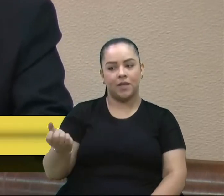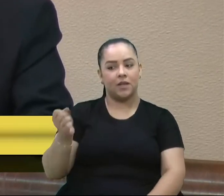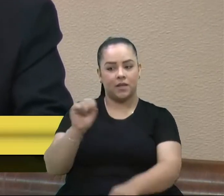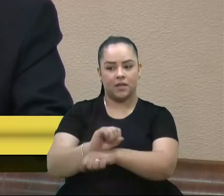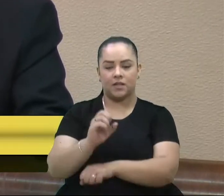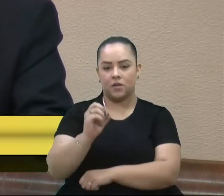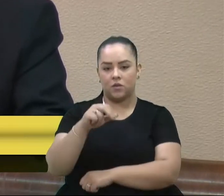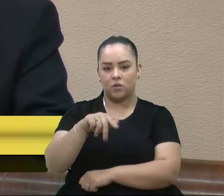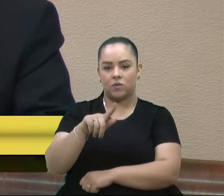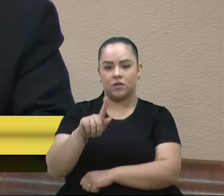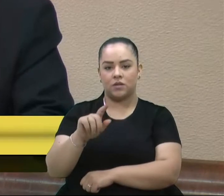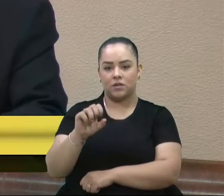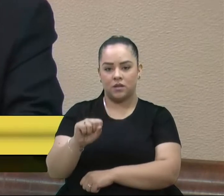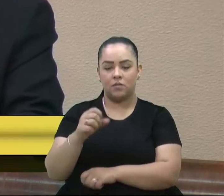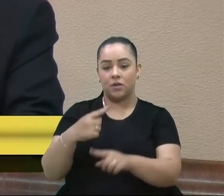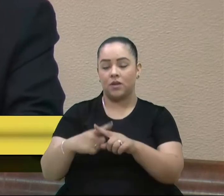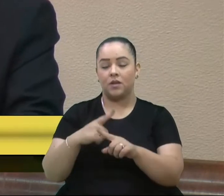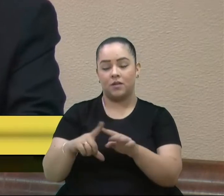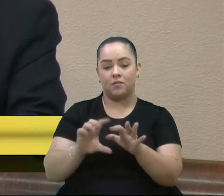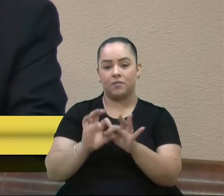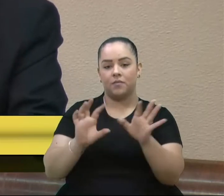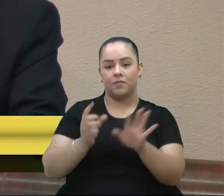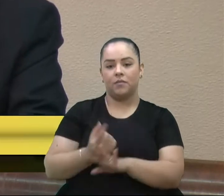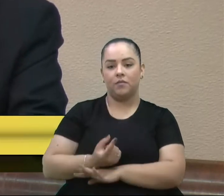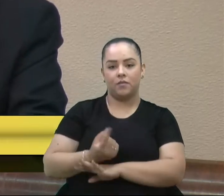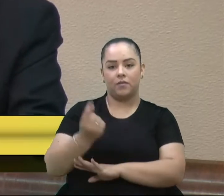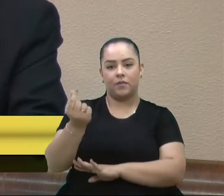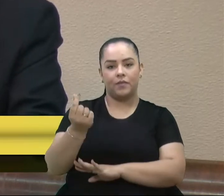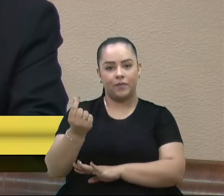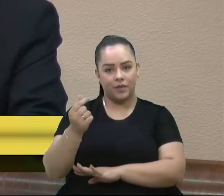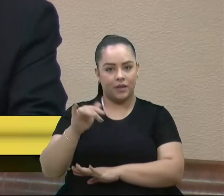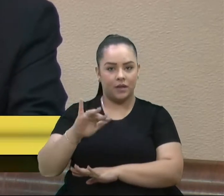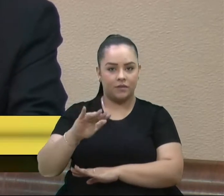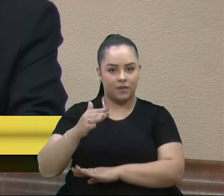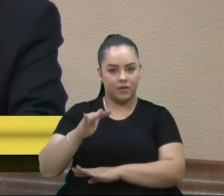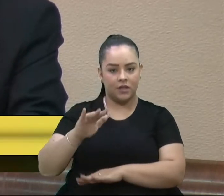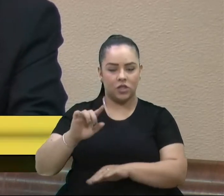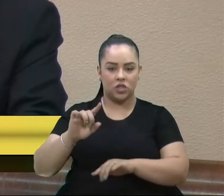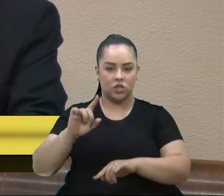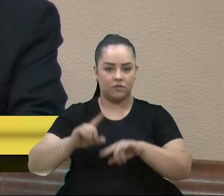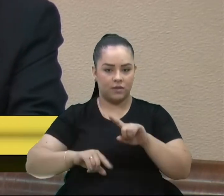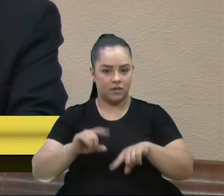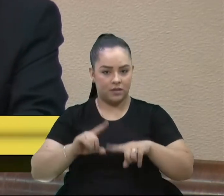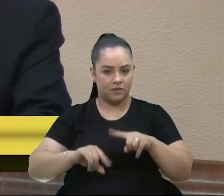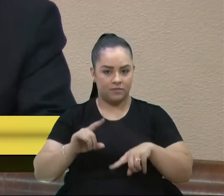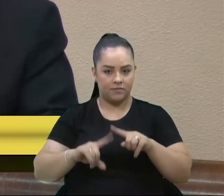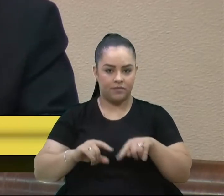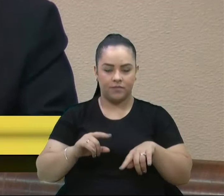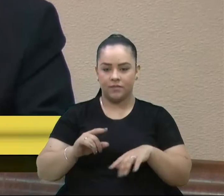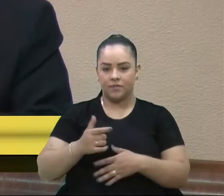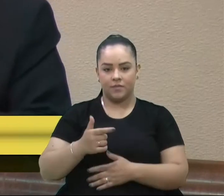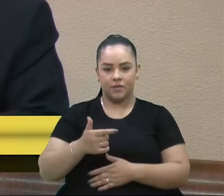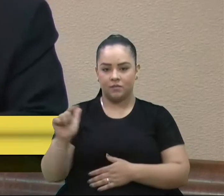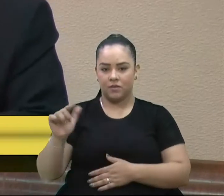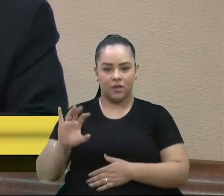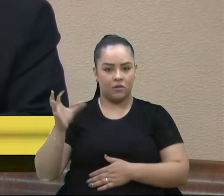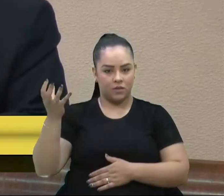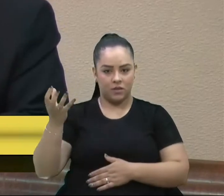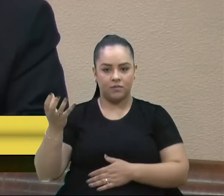são liberadas e muitas vezes as atividades propostas não são realizadas.